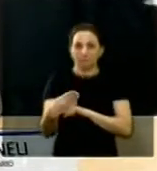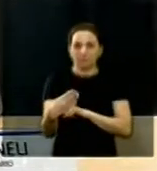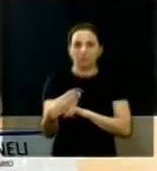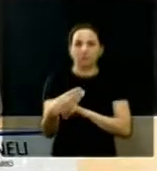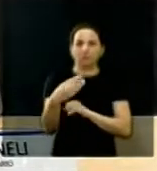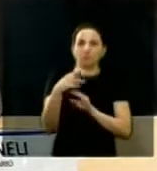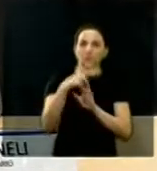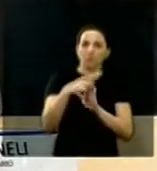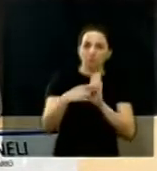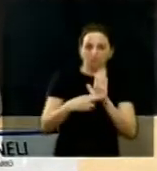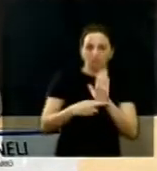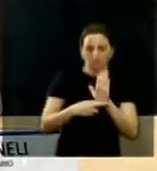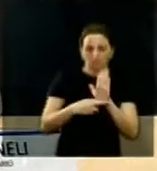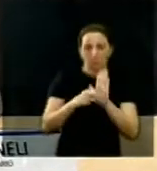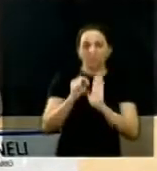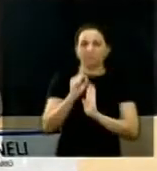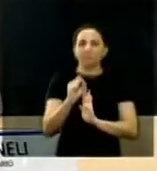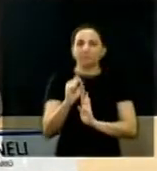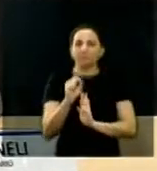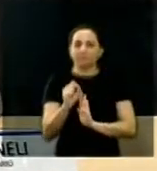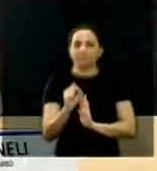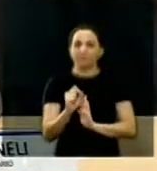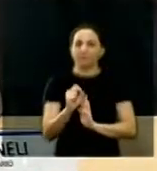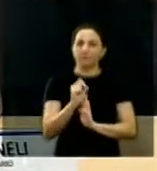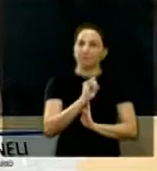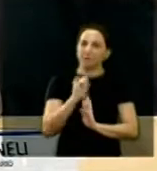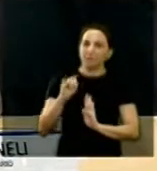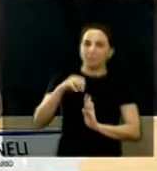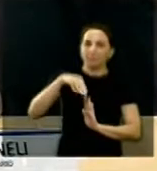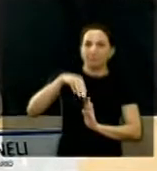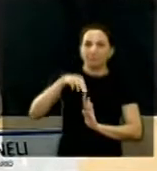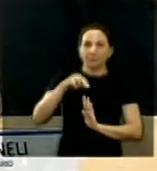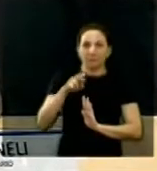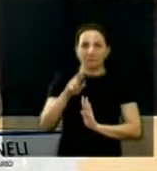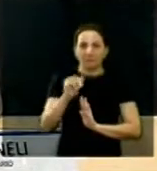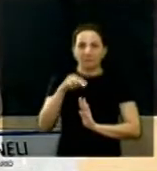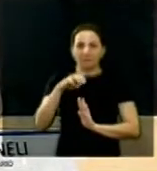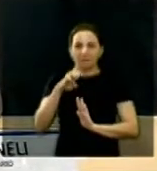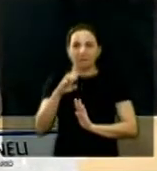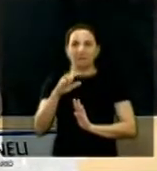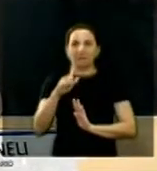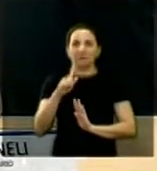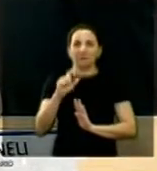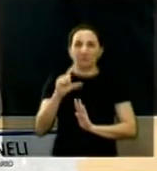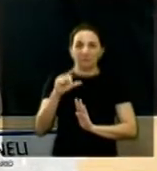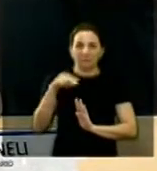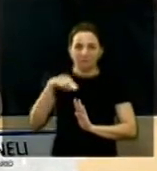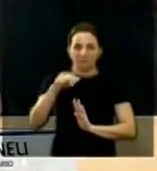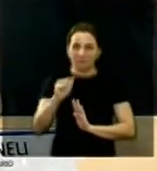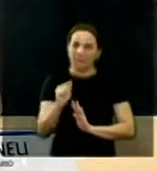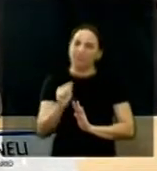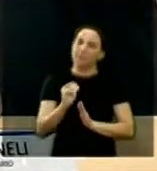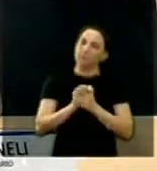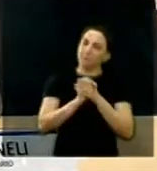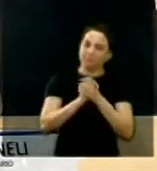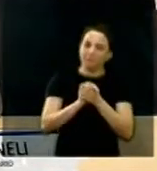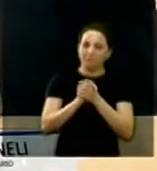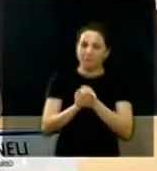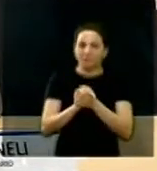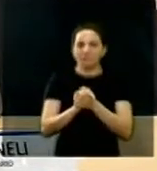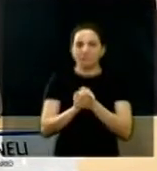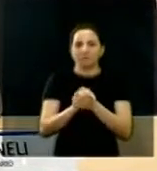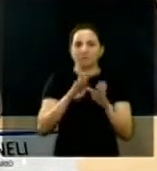regimentais, seja oficiado a irmã Mariane Galina, apresentando-lhe as mais efusivas congratulações